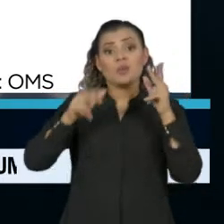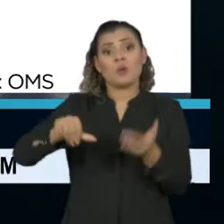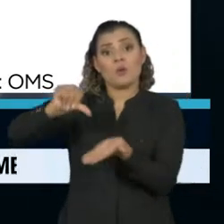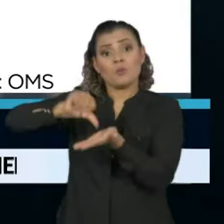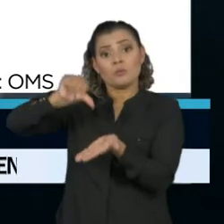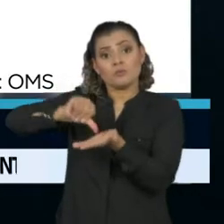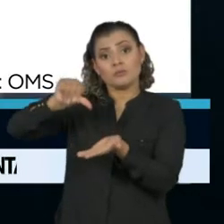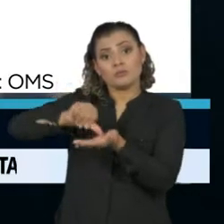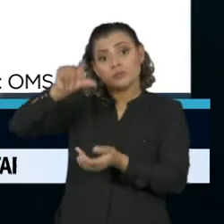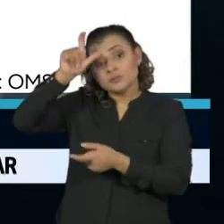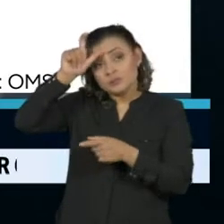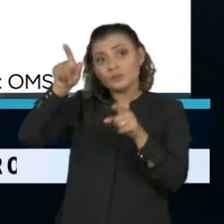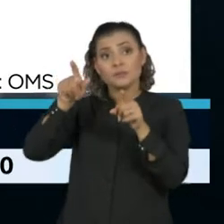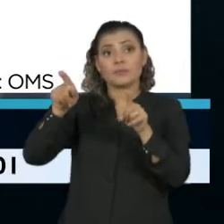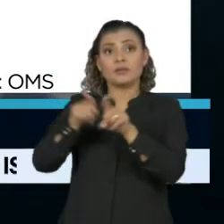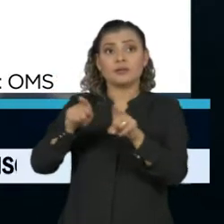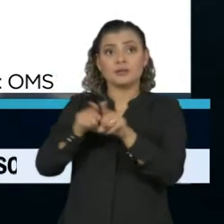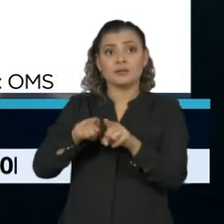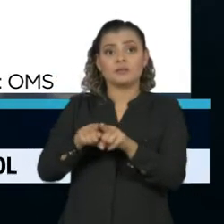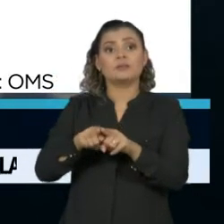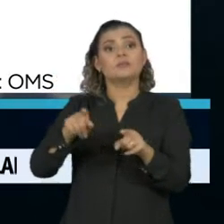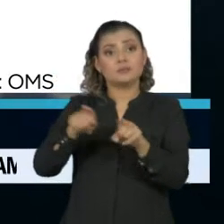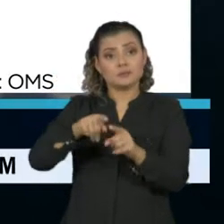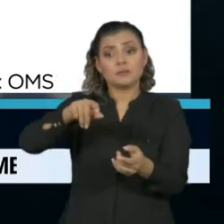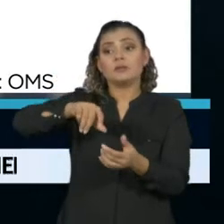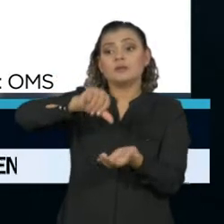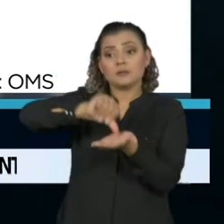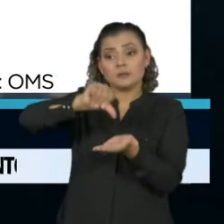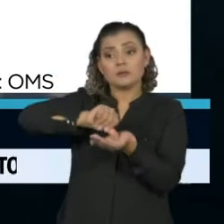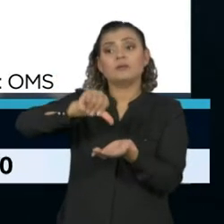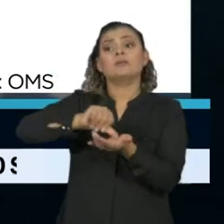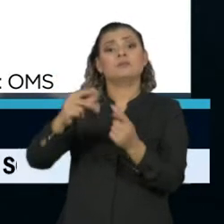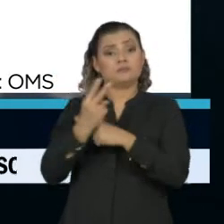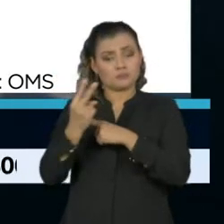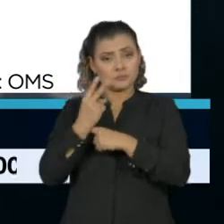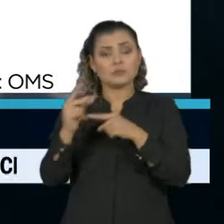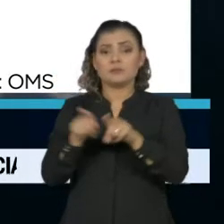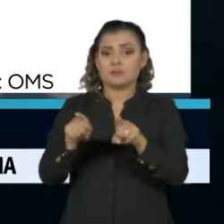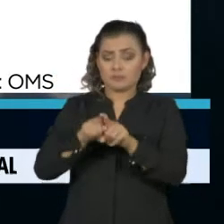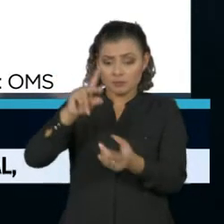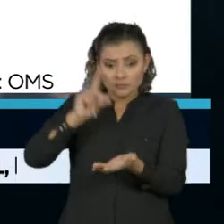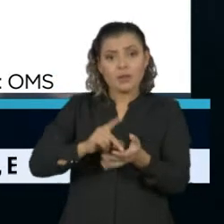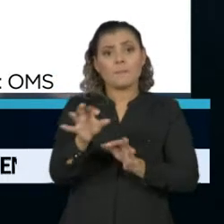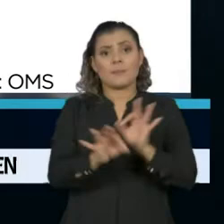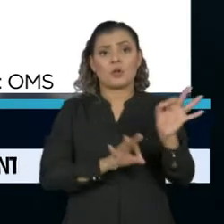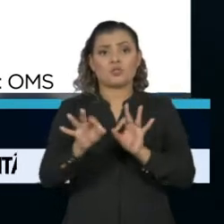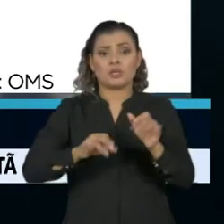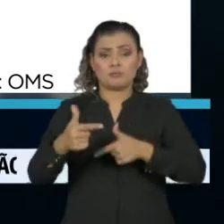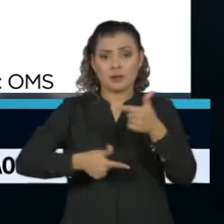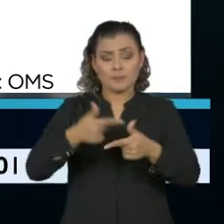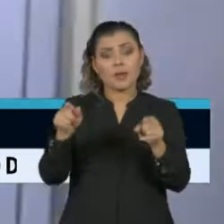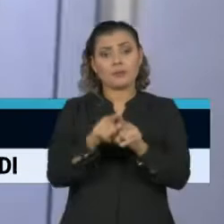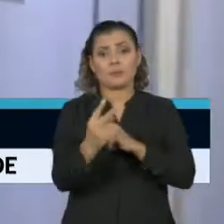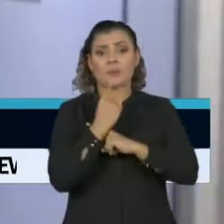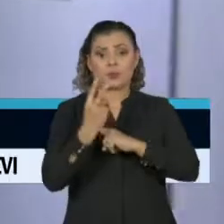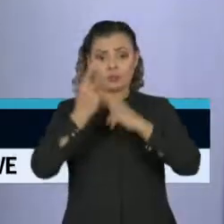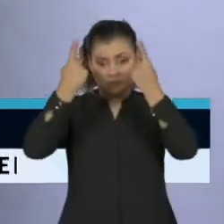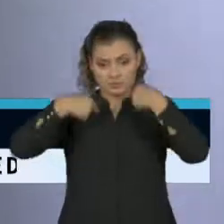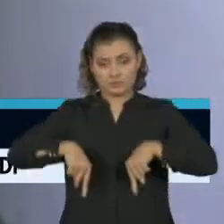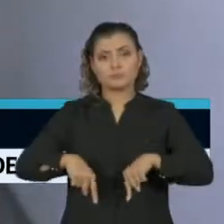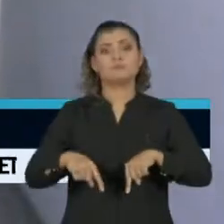horas de trabalho, proteção social, contratos temporários, planos de carreira e medidas de proteção.